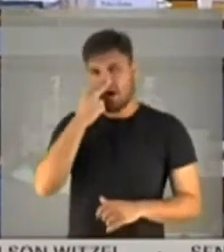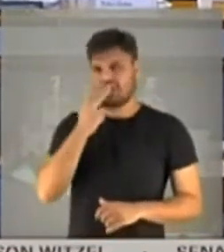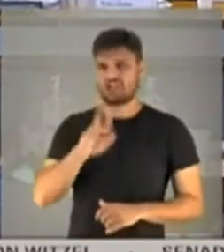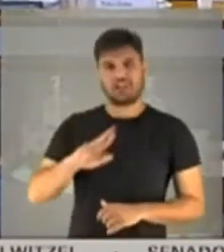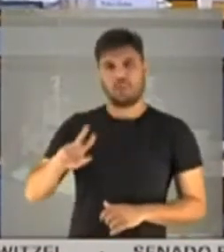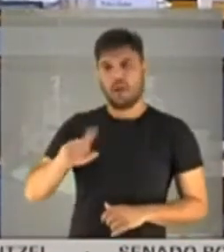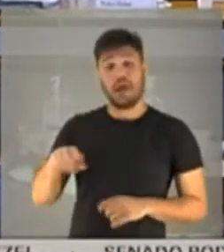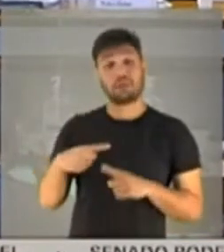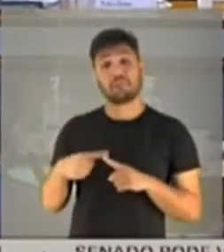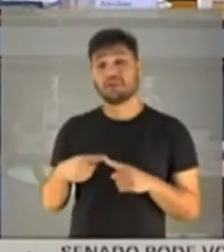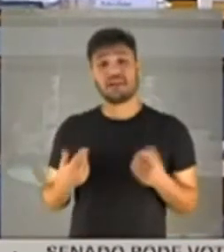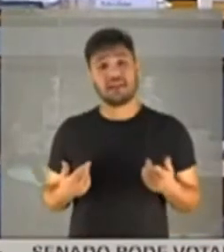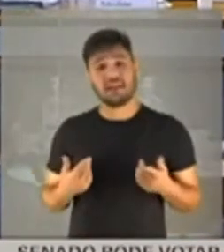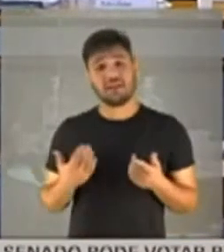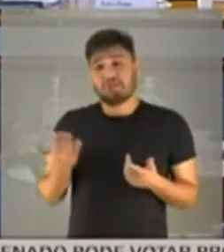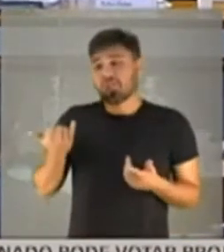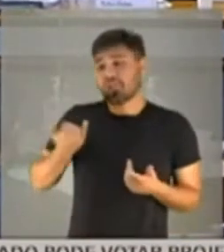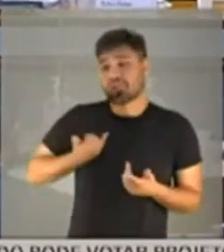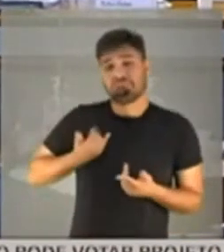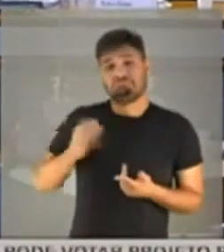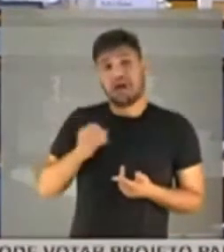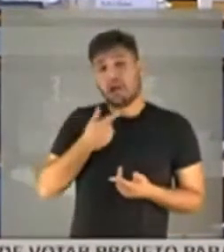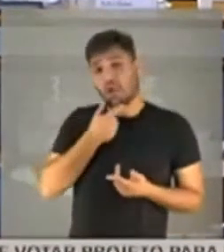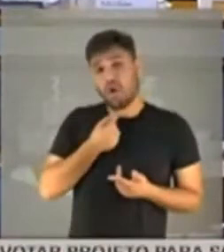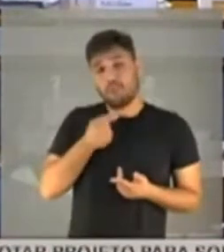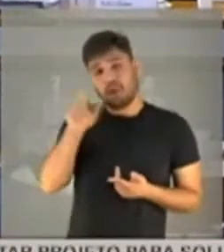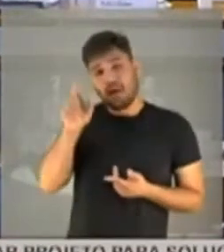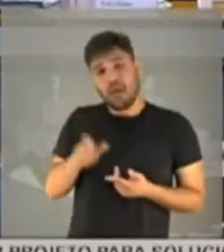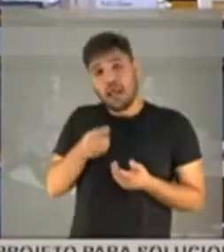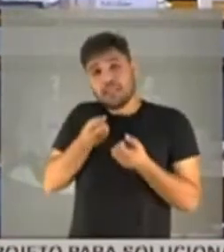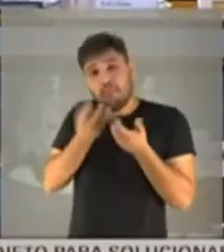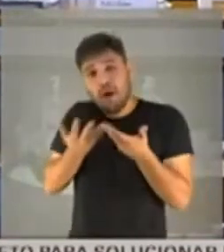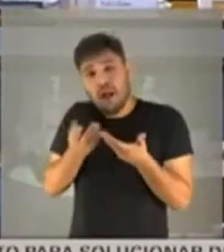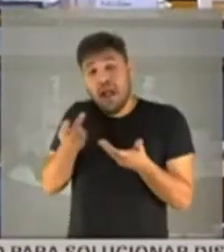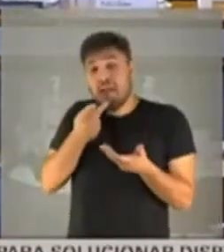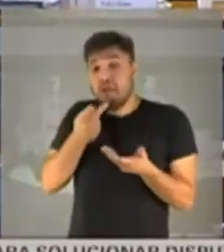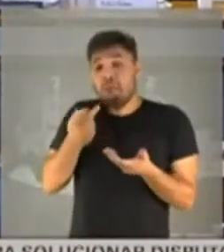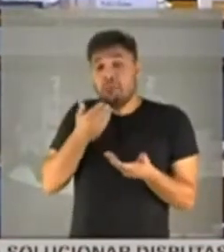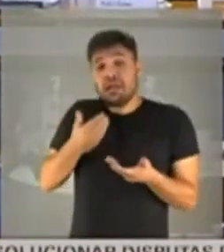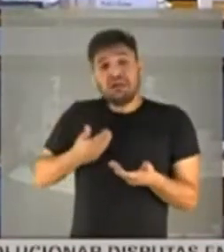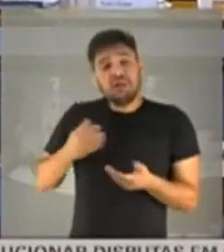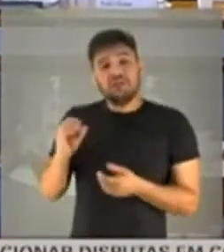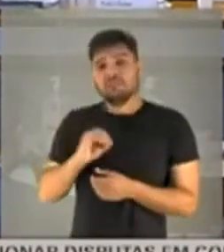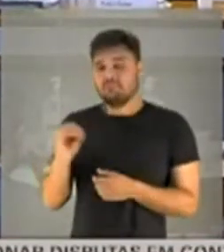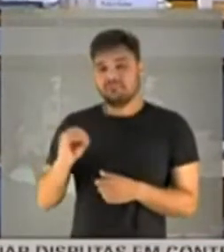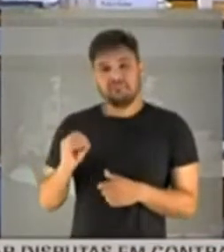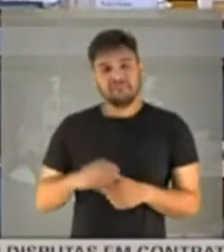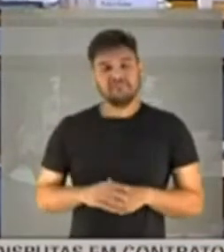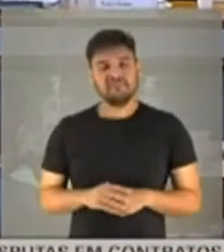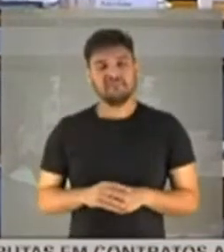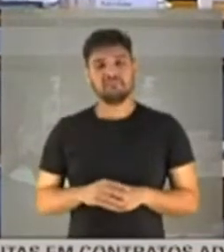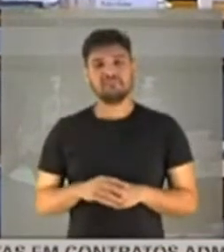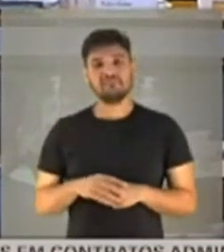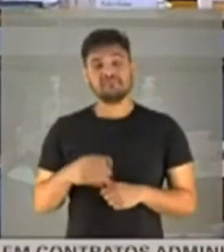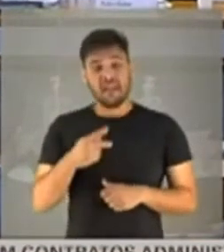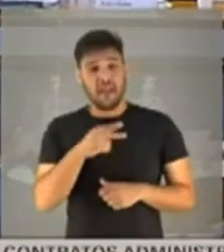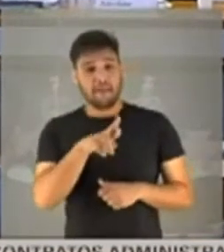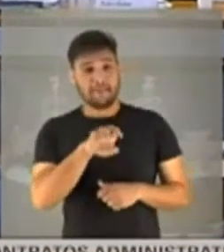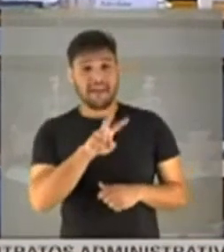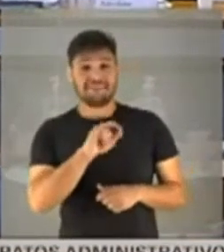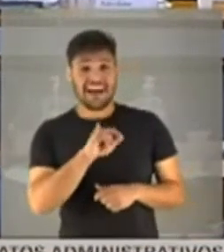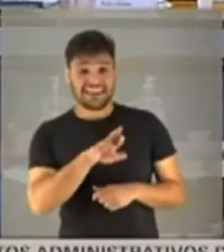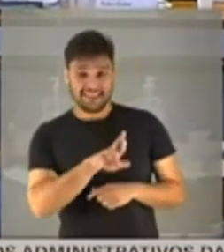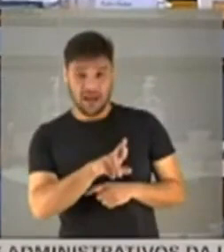fomos comunicados pelo depoente que ele está sofrendo alguma coisa, ele não pediu, não solicitou. Eu prevaricaria,